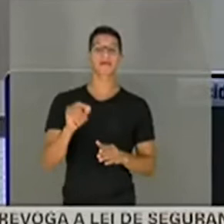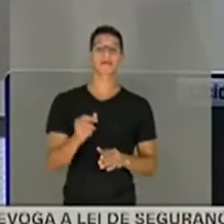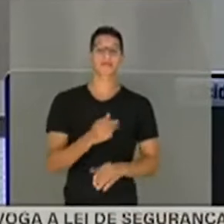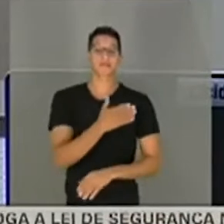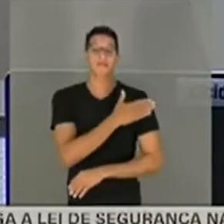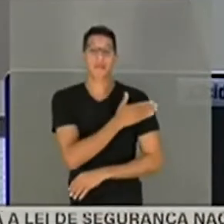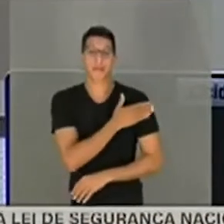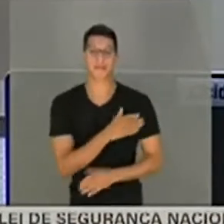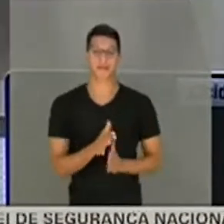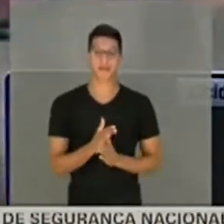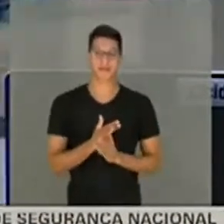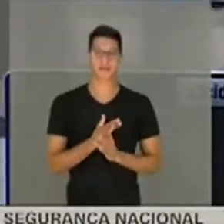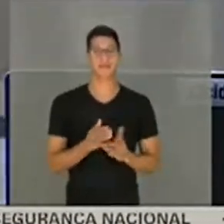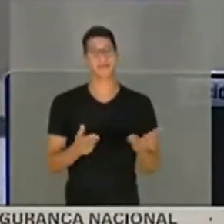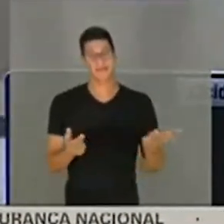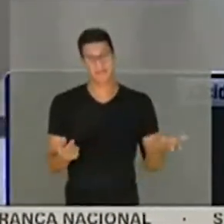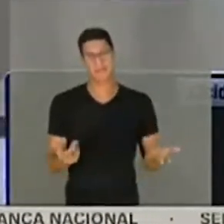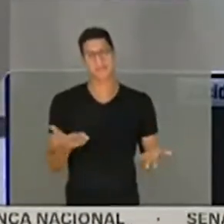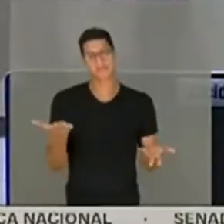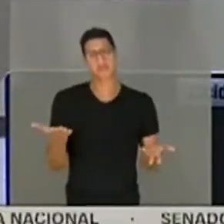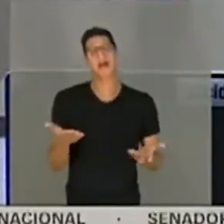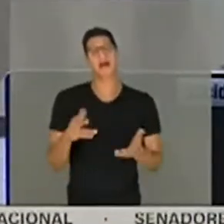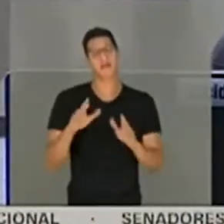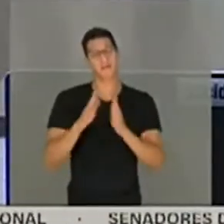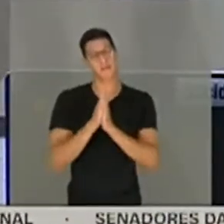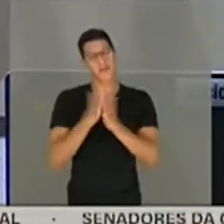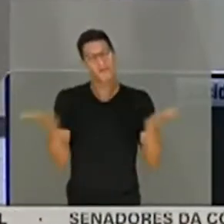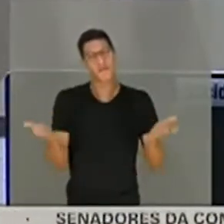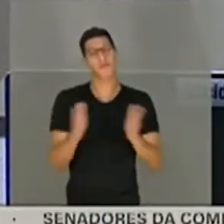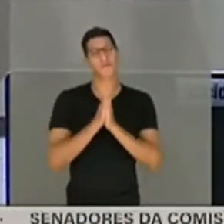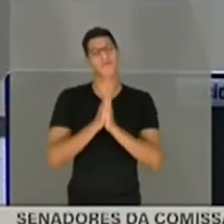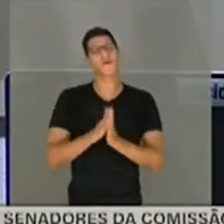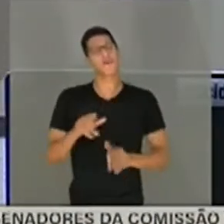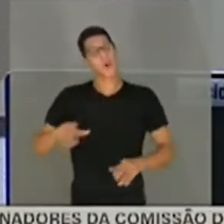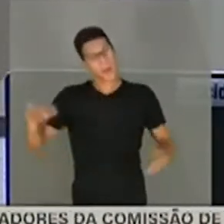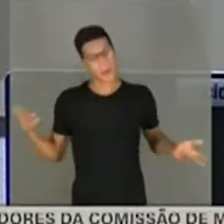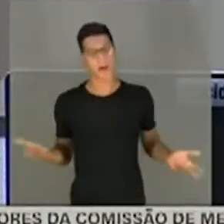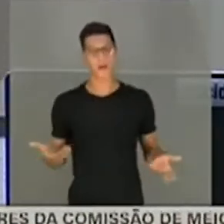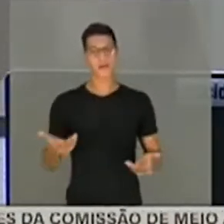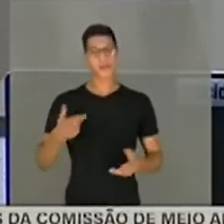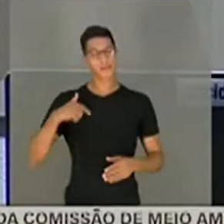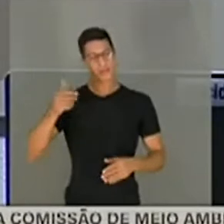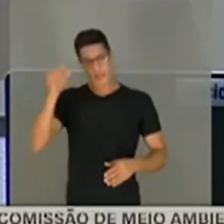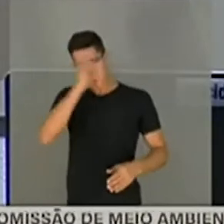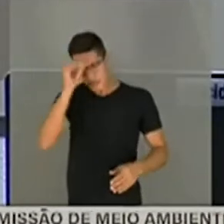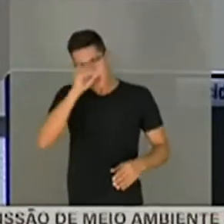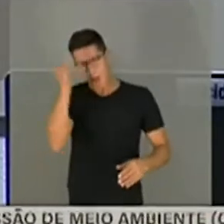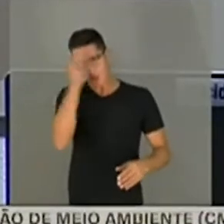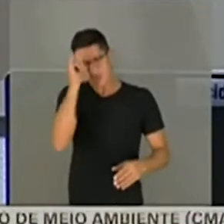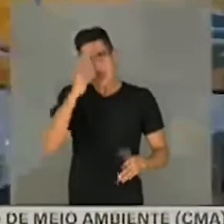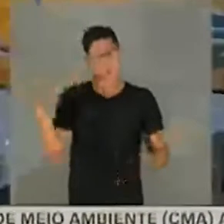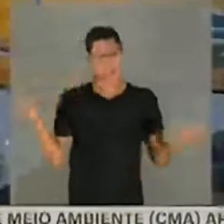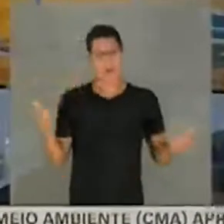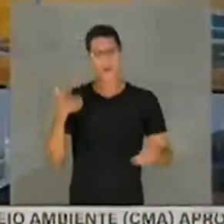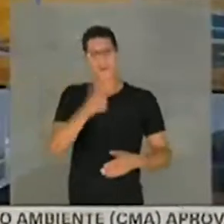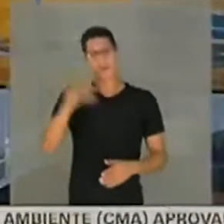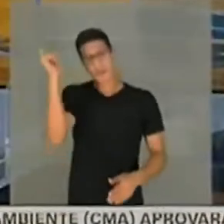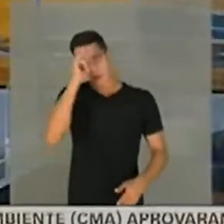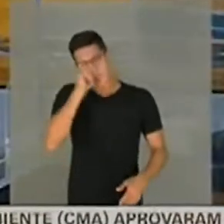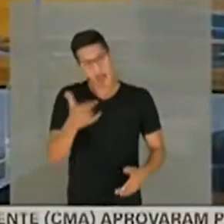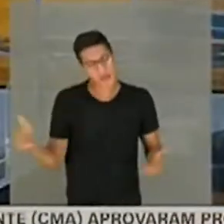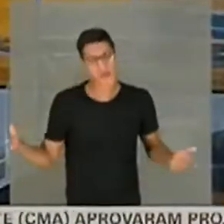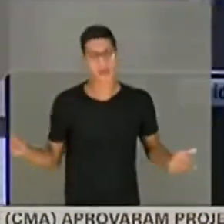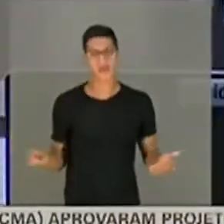tapinha nas costas? Você me erre. Me erre, meu irmão. Aqui não tem otário não, rapaz. Não tem otário não.